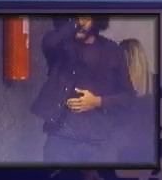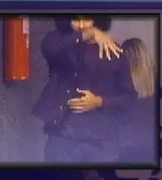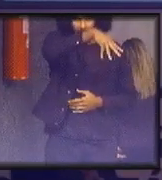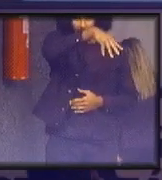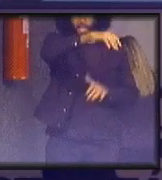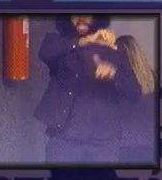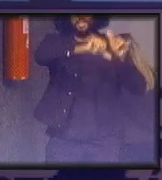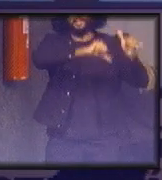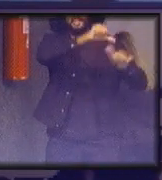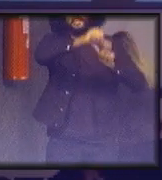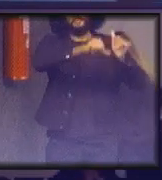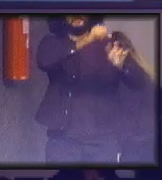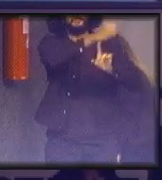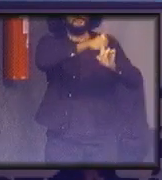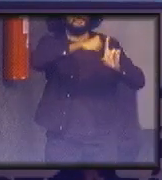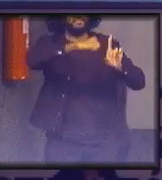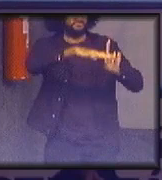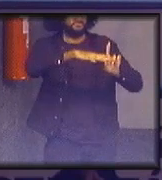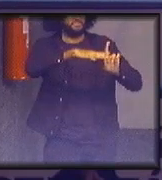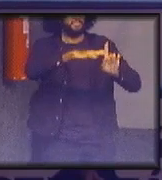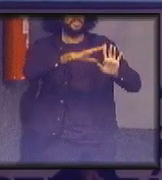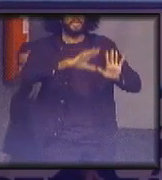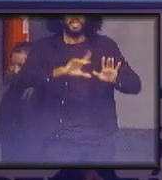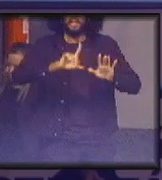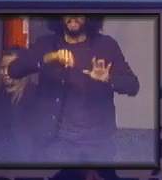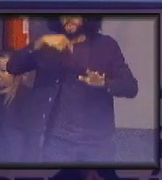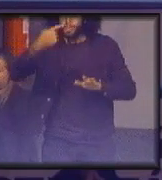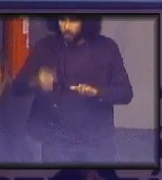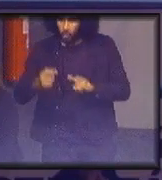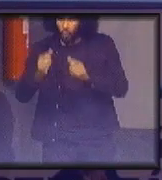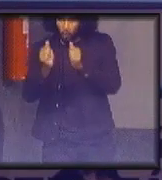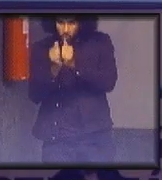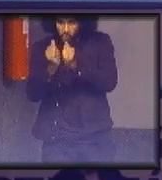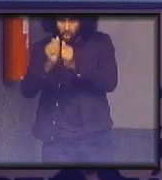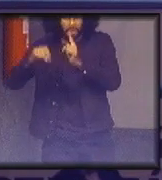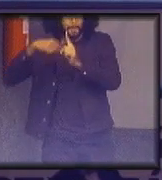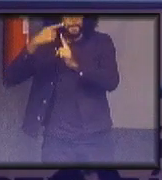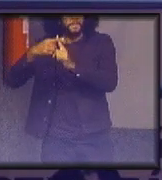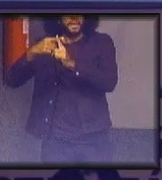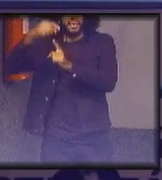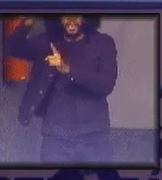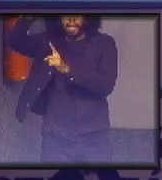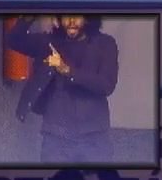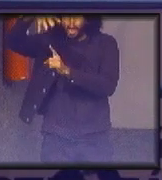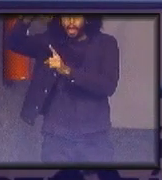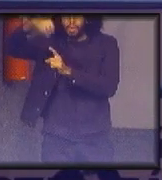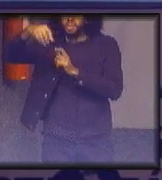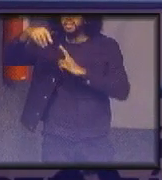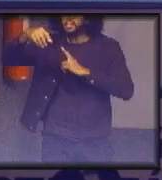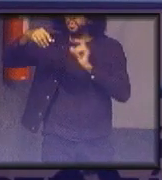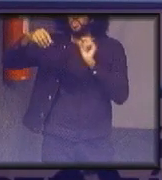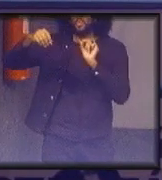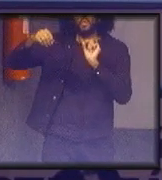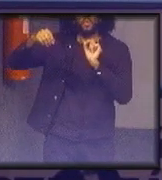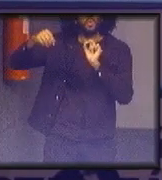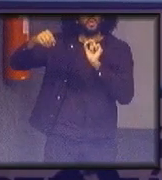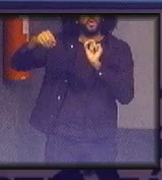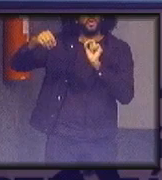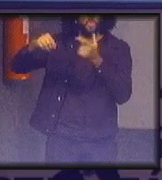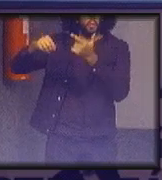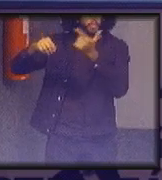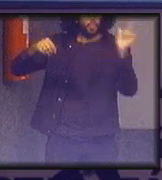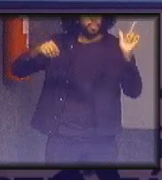nossa sociedade depois junto com a lâmpada elétrica veio outro negócio que